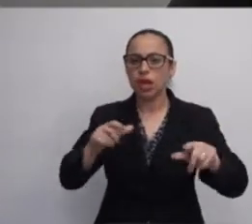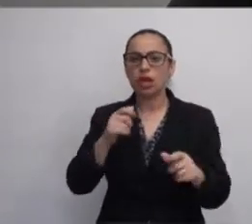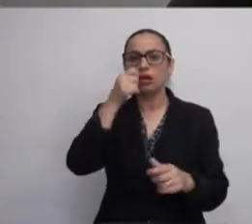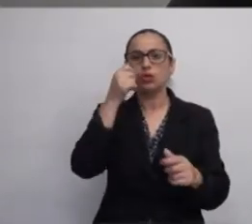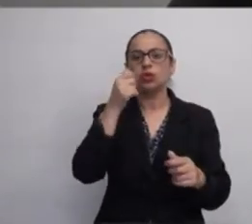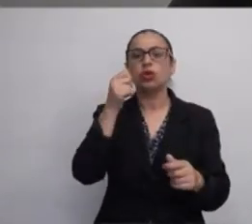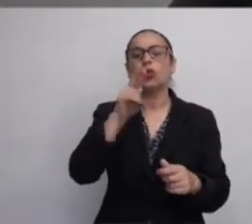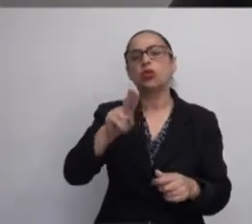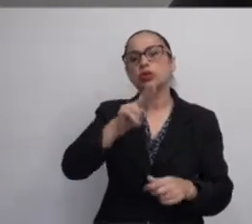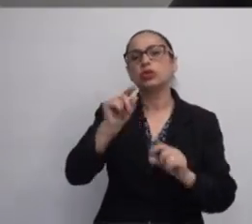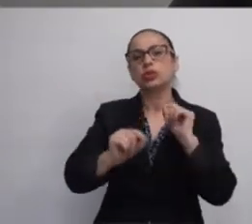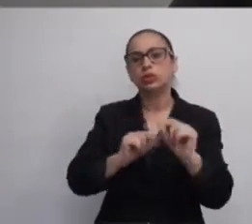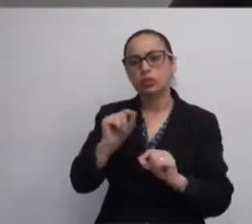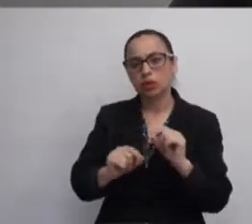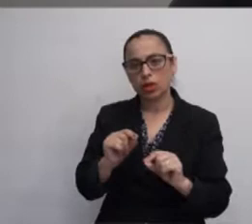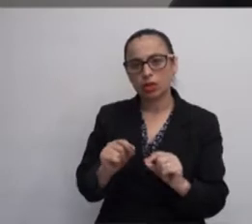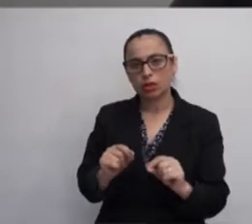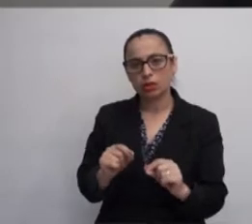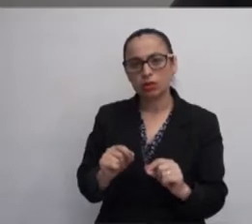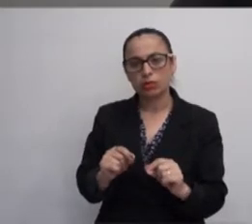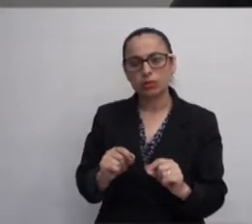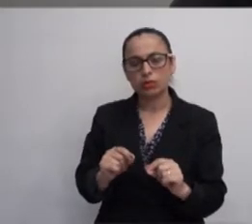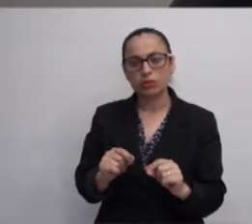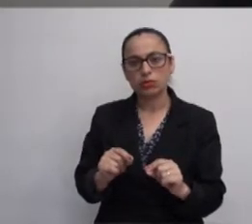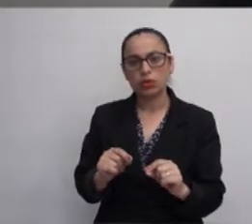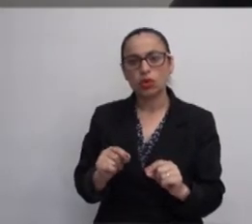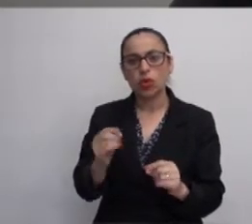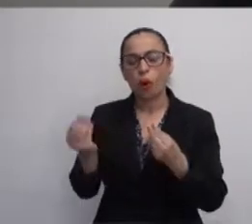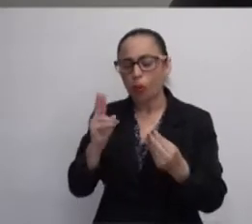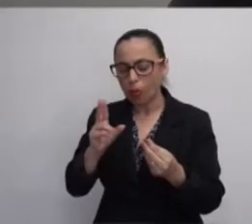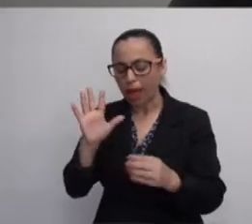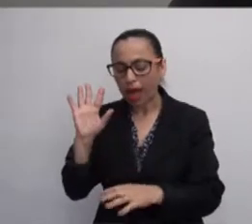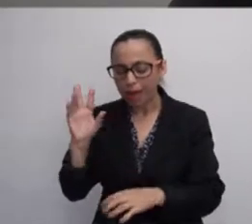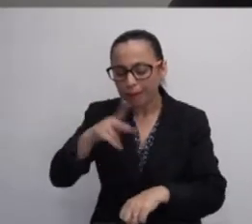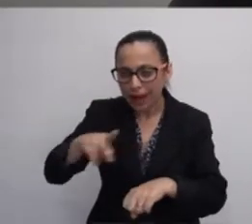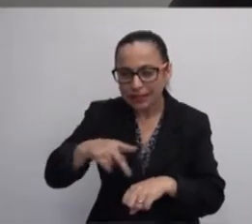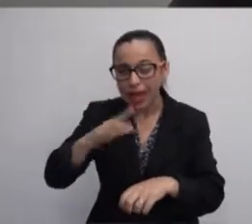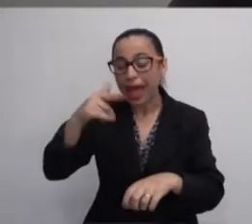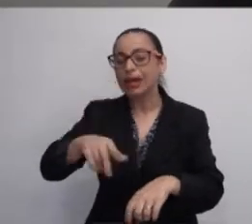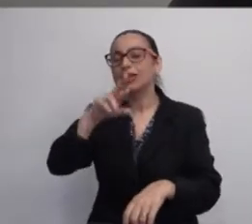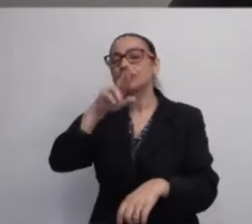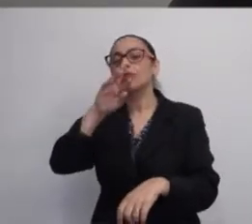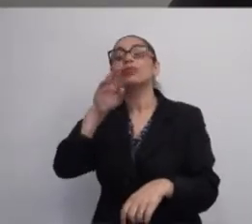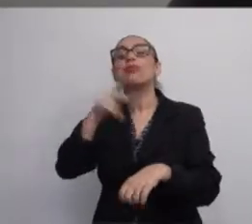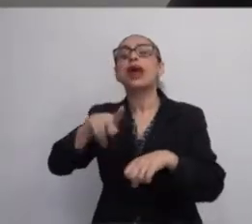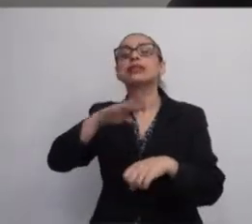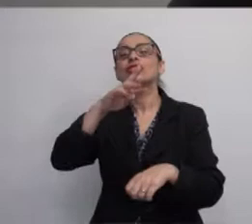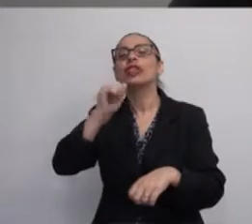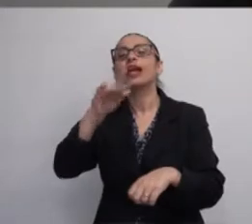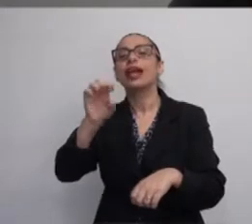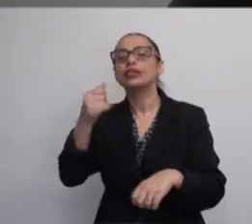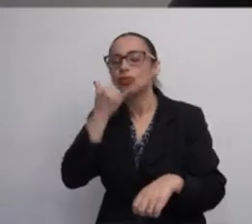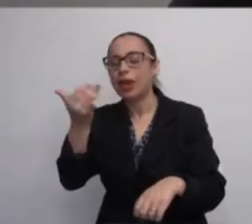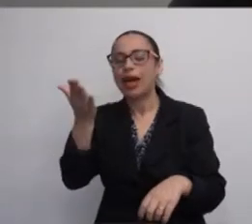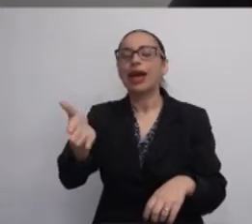Praça Tiradentes, e dali